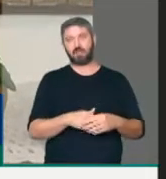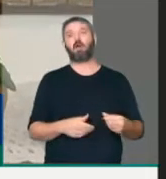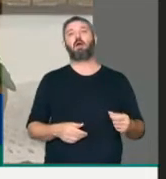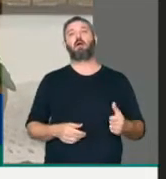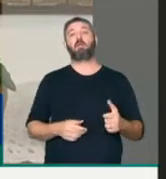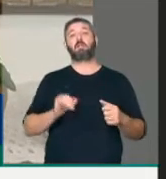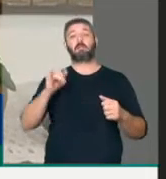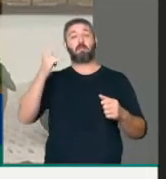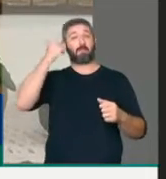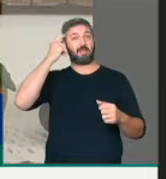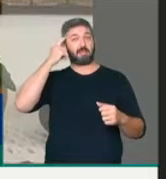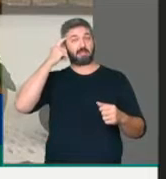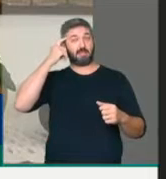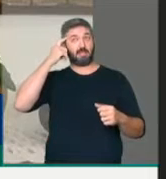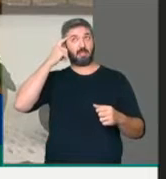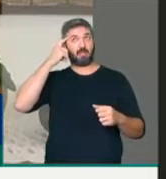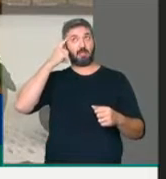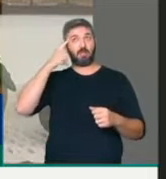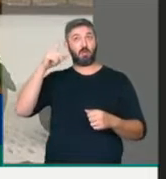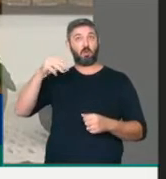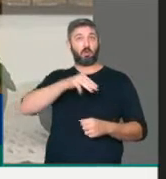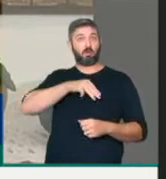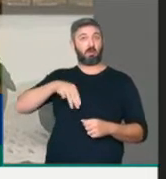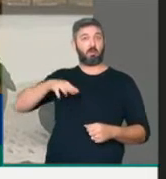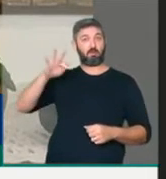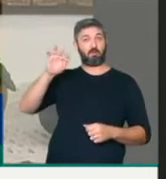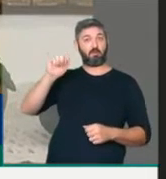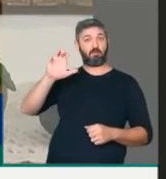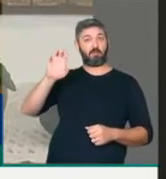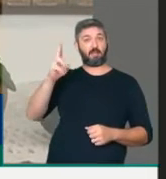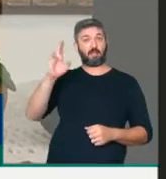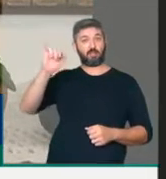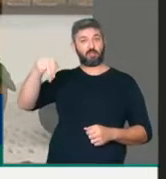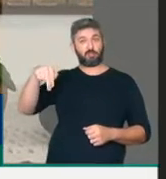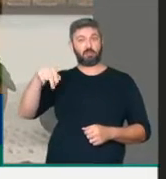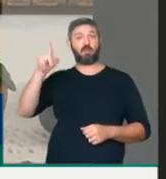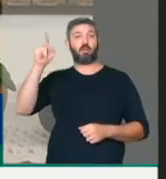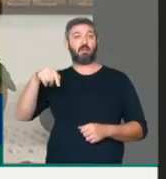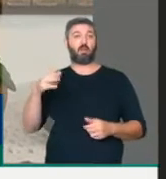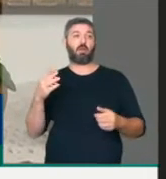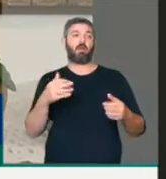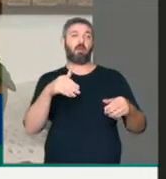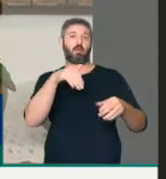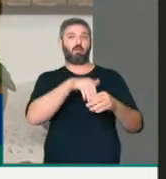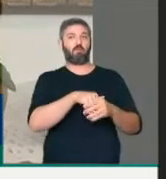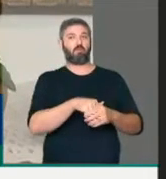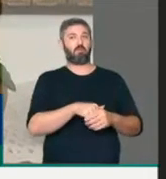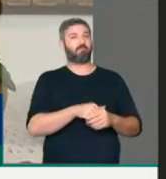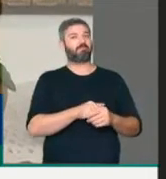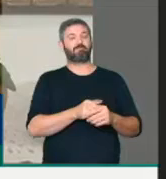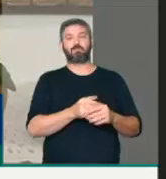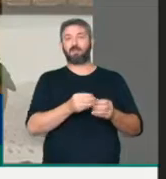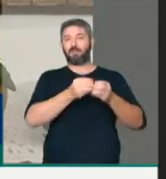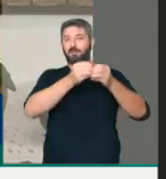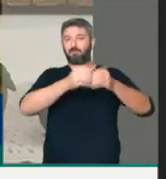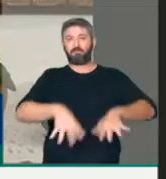tomada hoje pelo ministro Fachin, se torna um processo eleitoral mutilado,